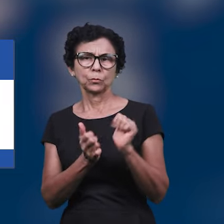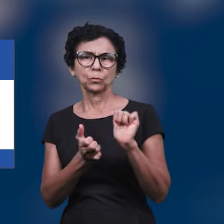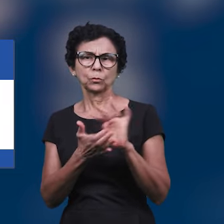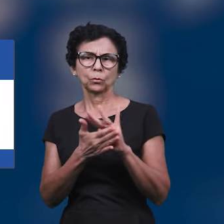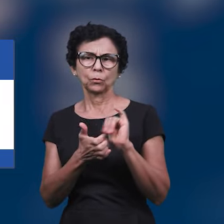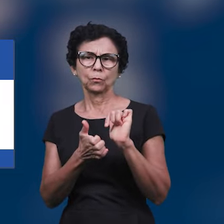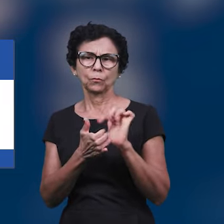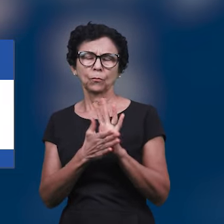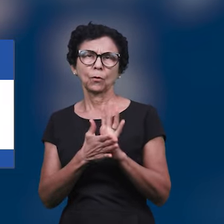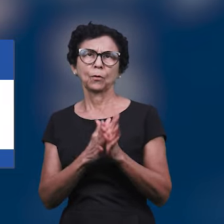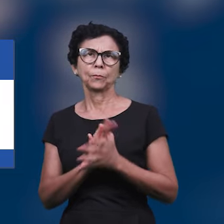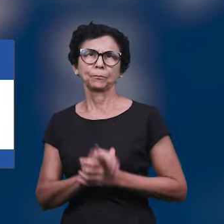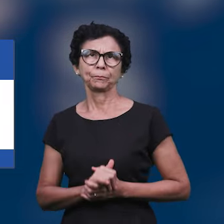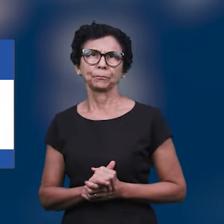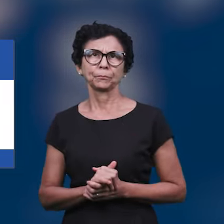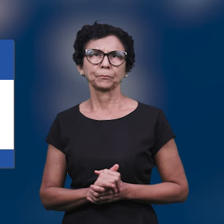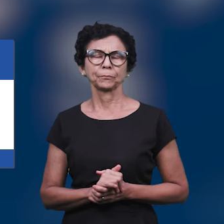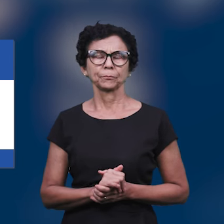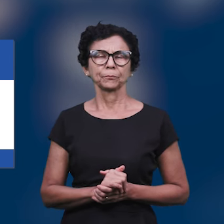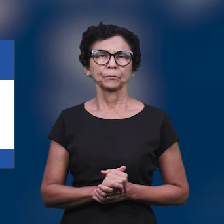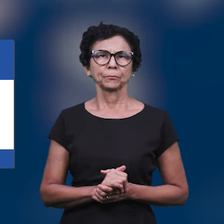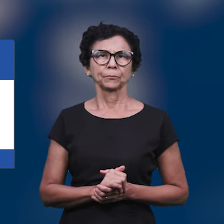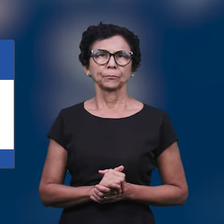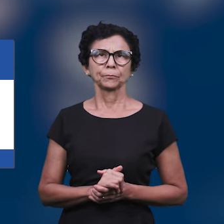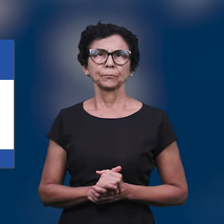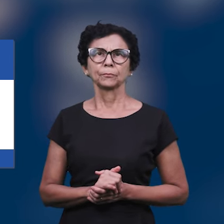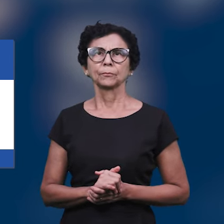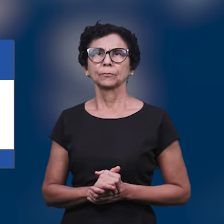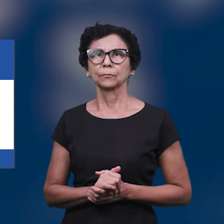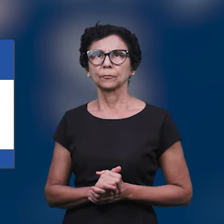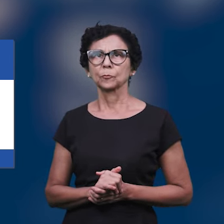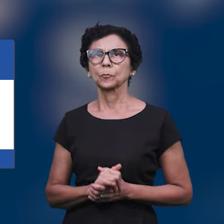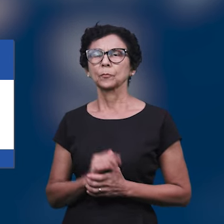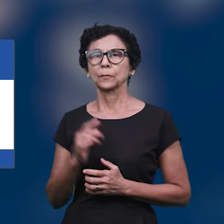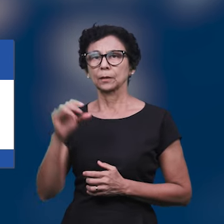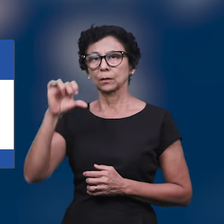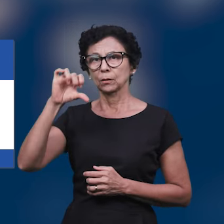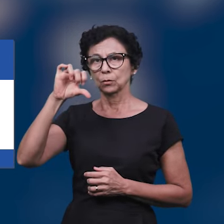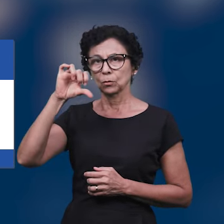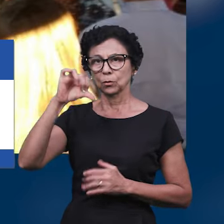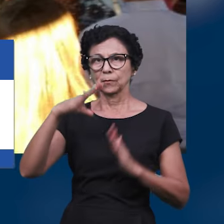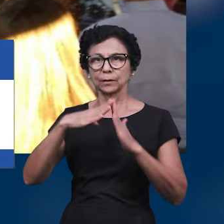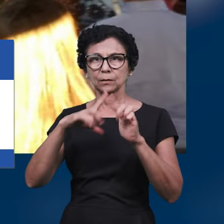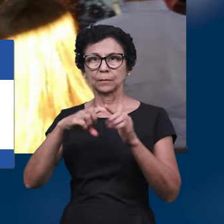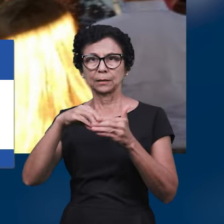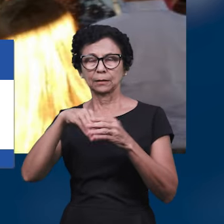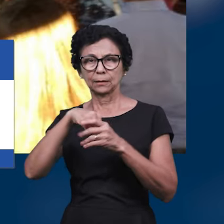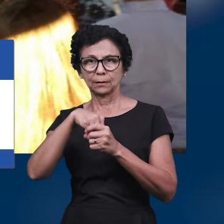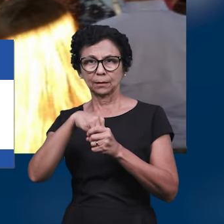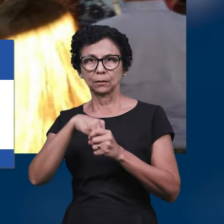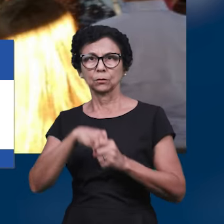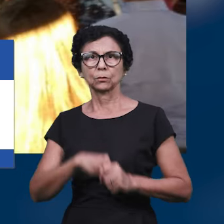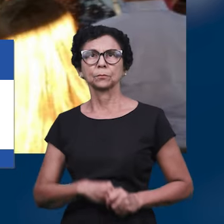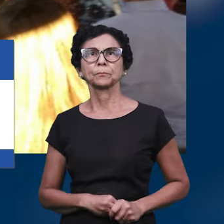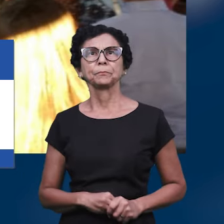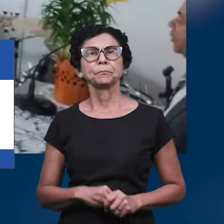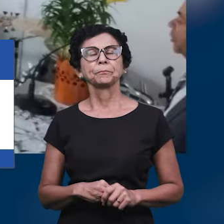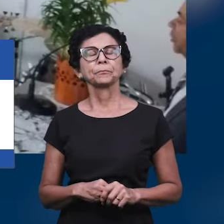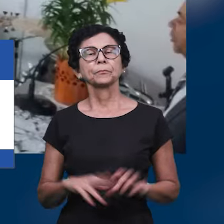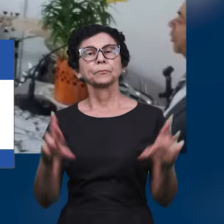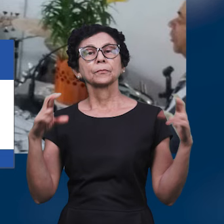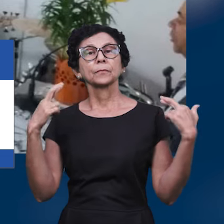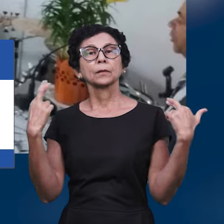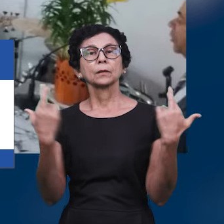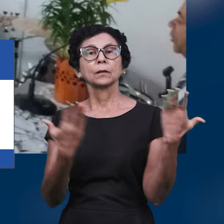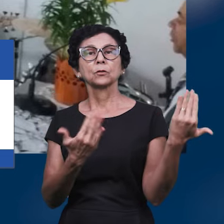Louvor da nova região de Sete Lagoas, que é constituída por nove igrejas. Imagens de uma reunião de jovens